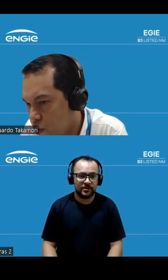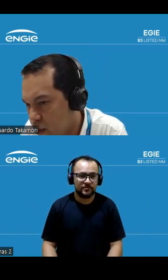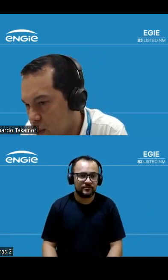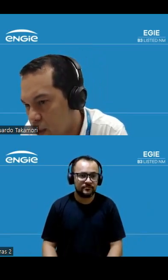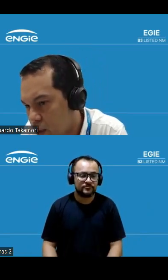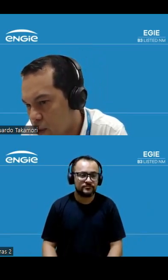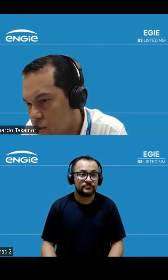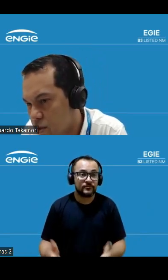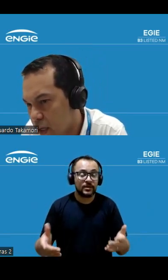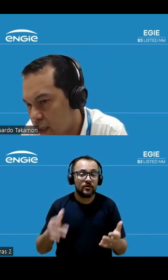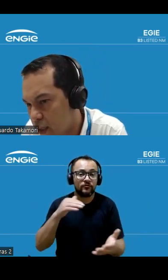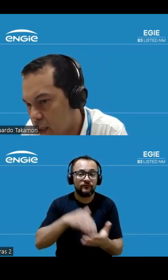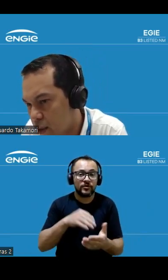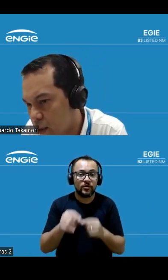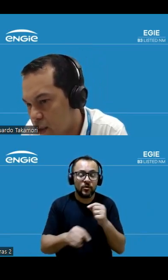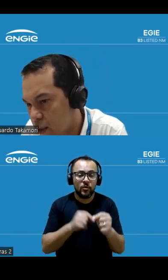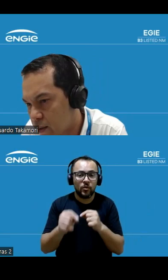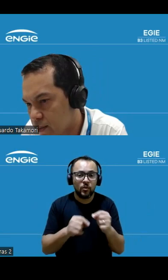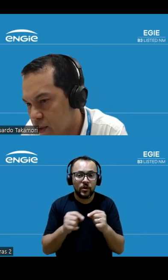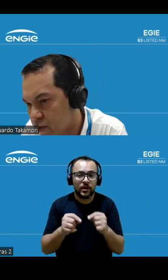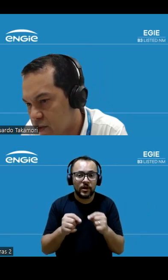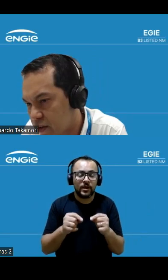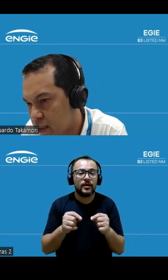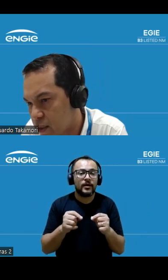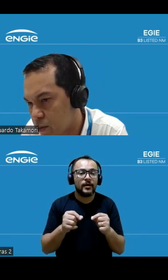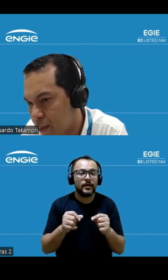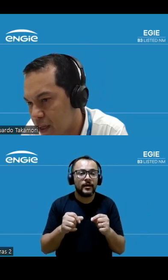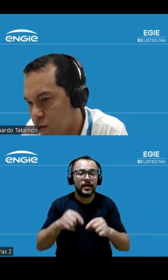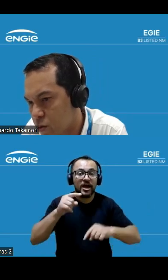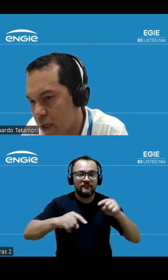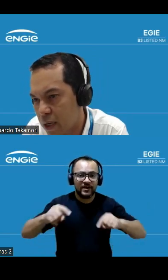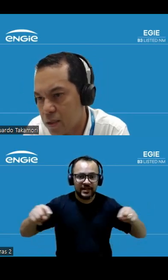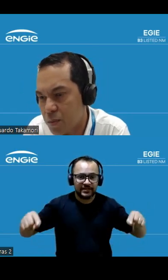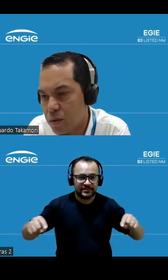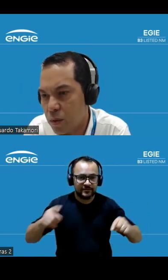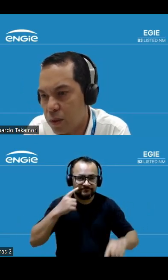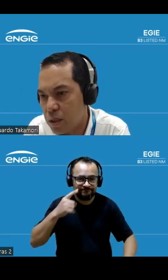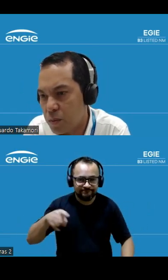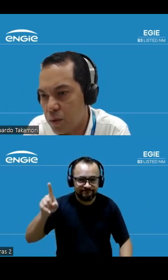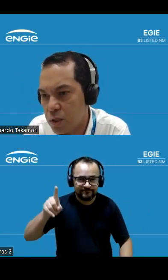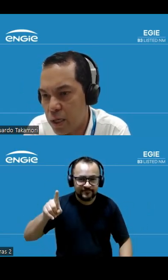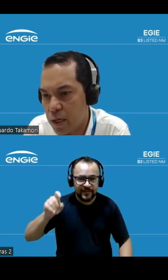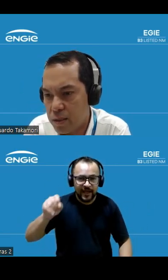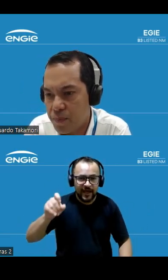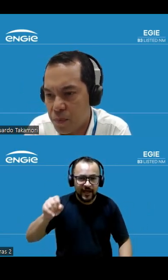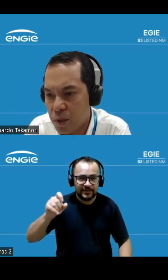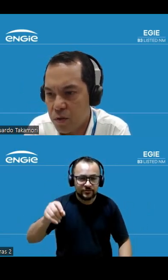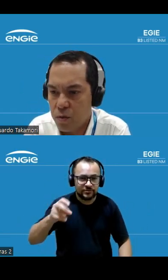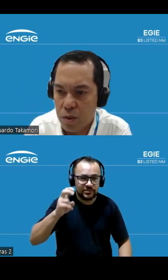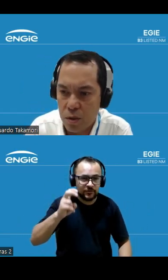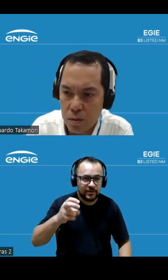por fim aqui eu destacaria a avaliação da Barra Azul claro lá de menos 56 milhões de reais